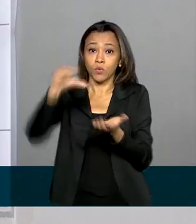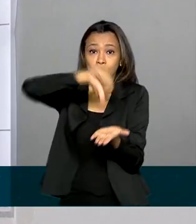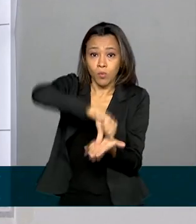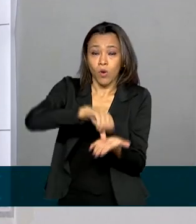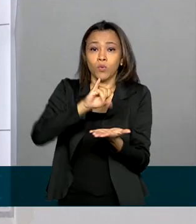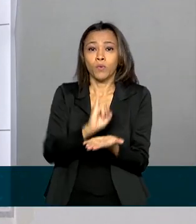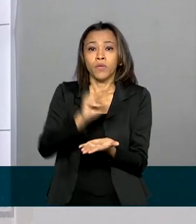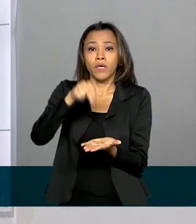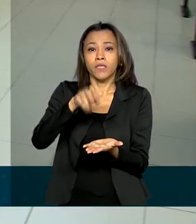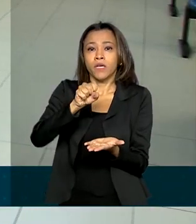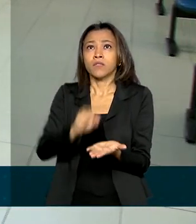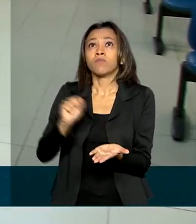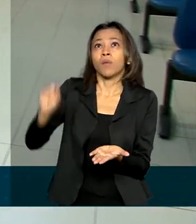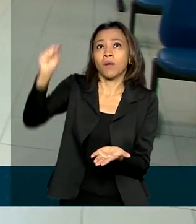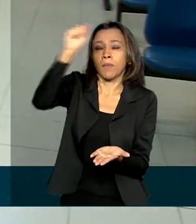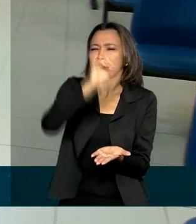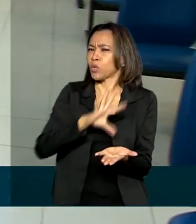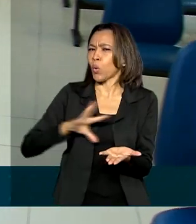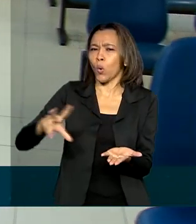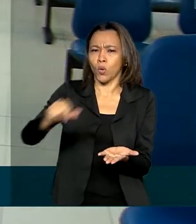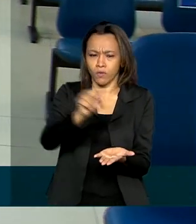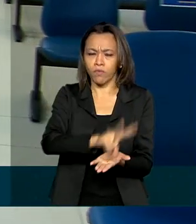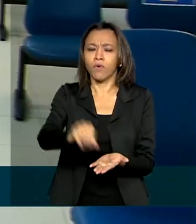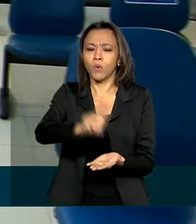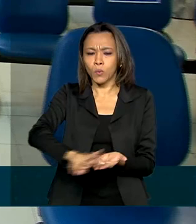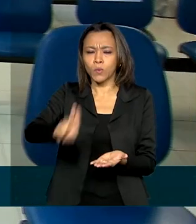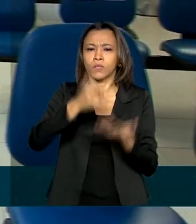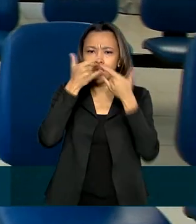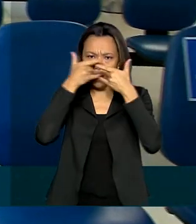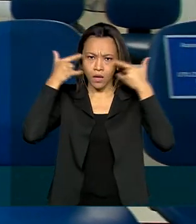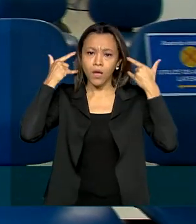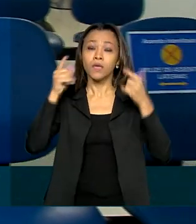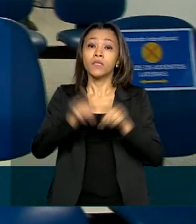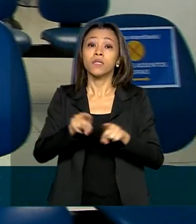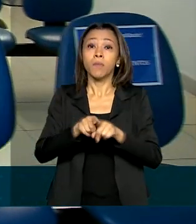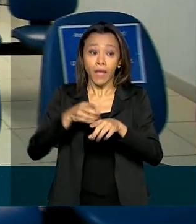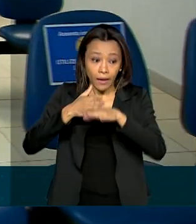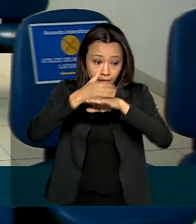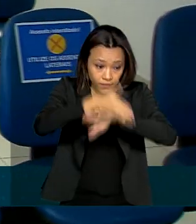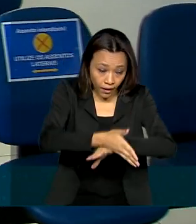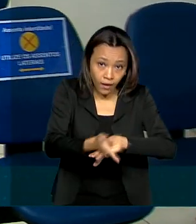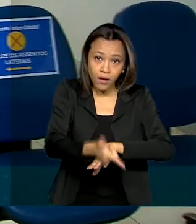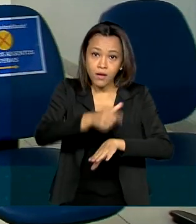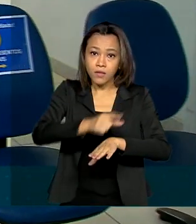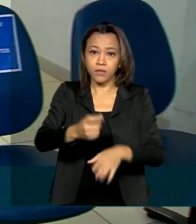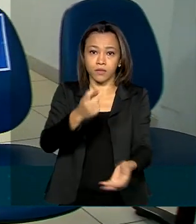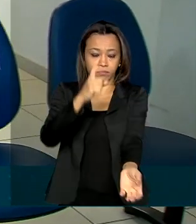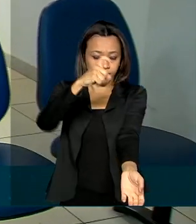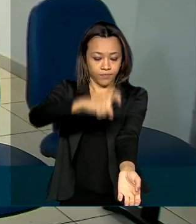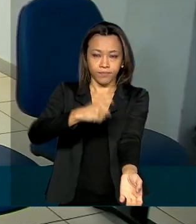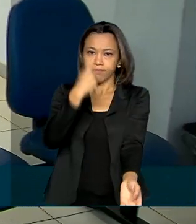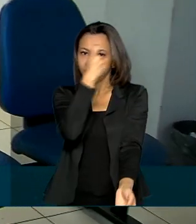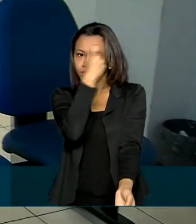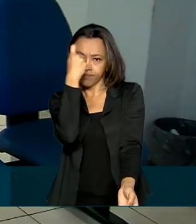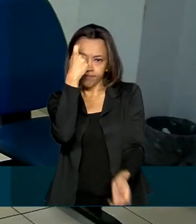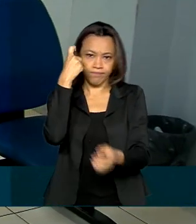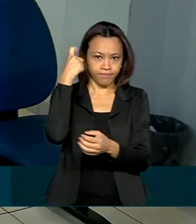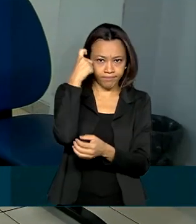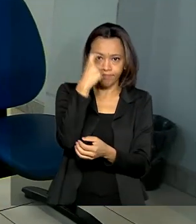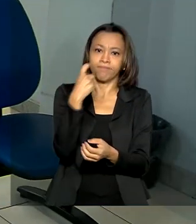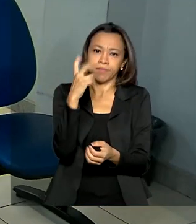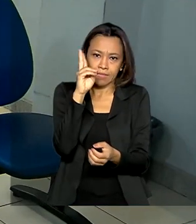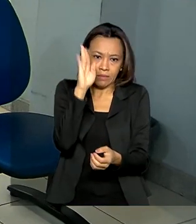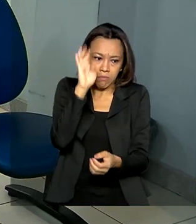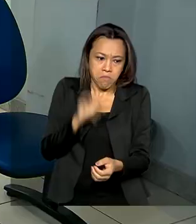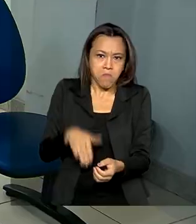Todas as pessoas terão que usar máscara e medir a temperatura ao entrar nos locais. O INSS alerta que só serão